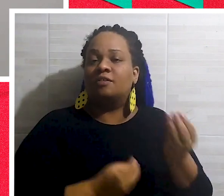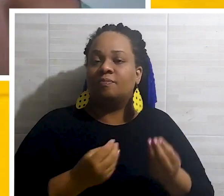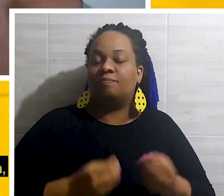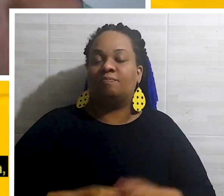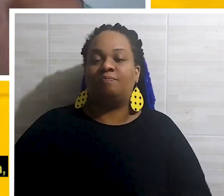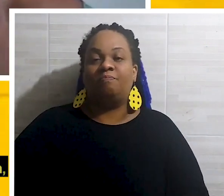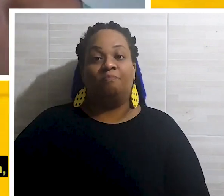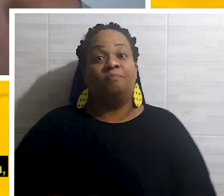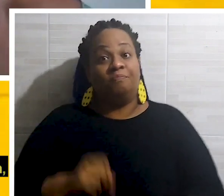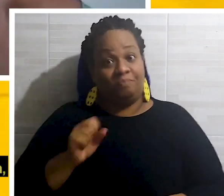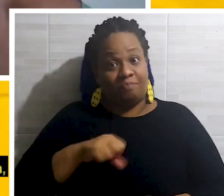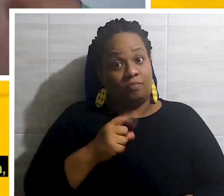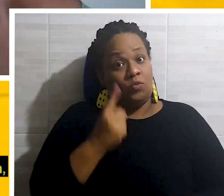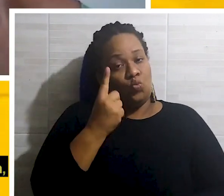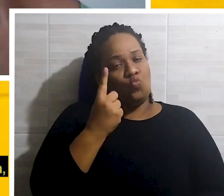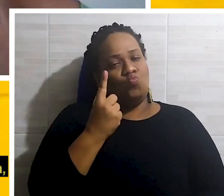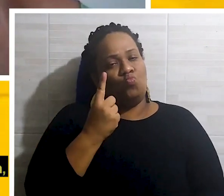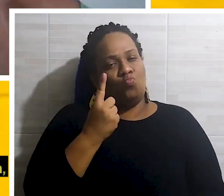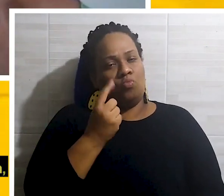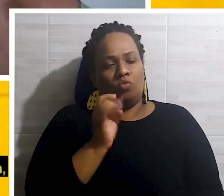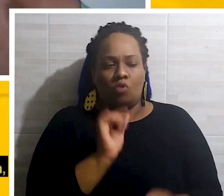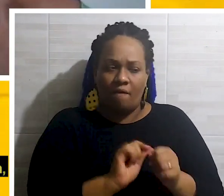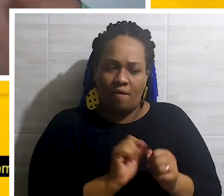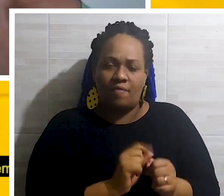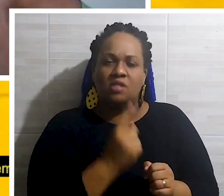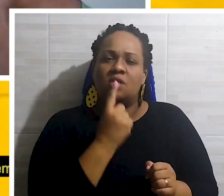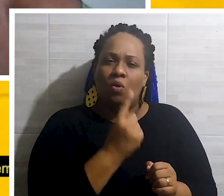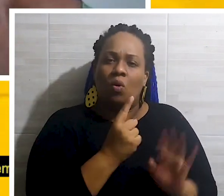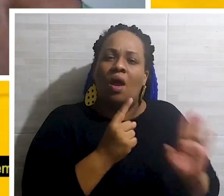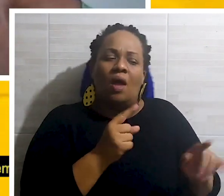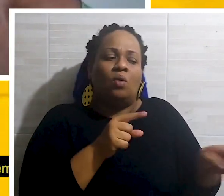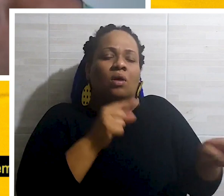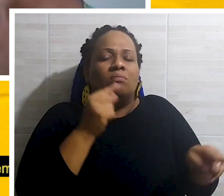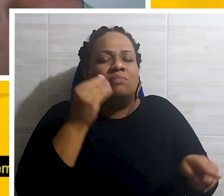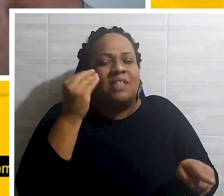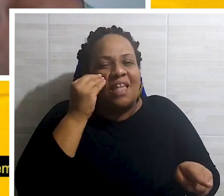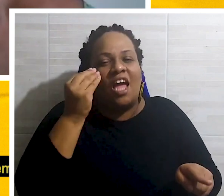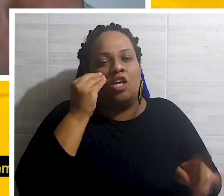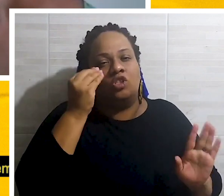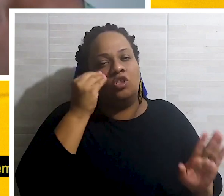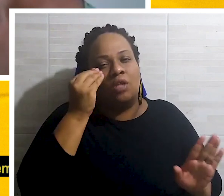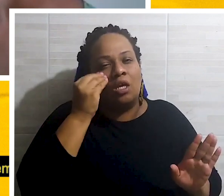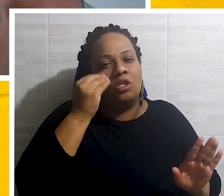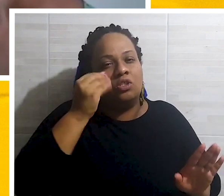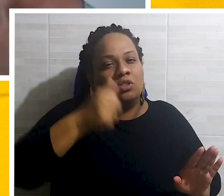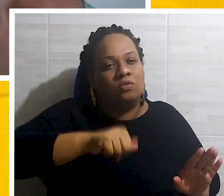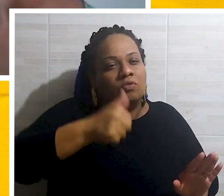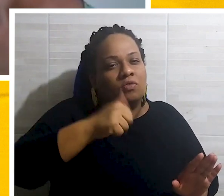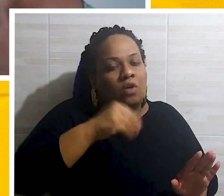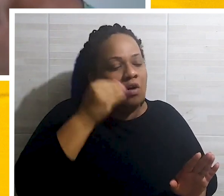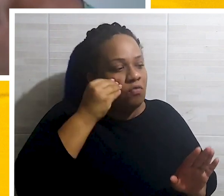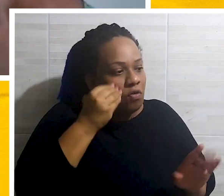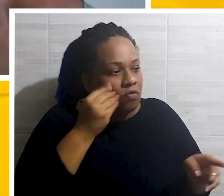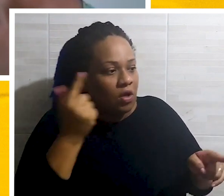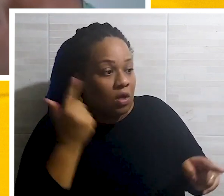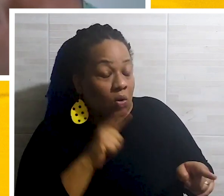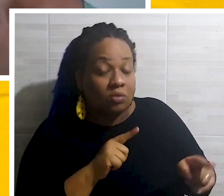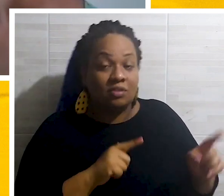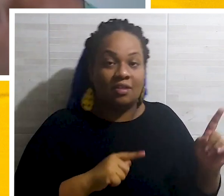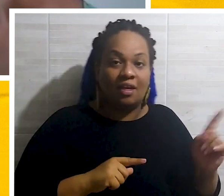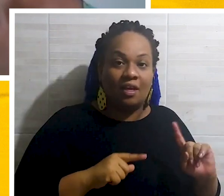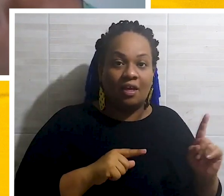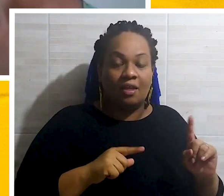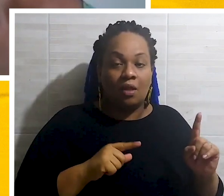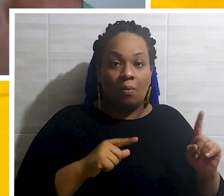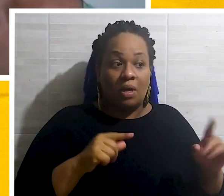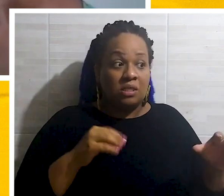comunidade. Nessa fase, a vai desenvolver apenas um totem, né? Até porque vai servir como teste para a gente também. A gente verificar o que há de acerto, o que há